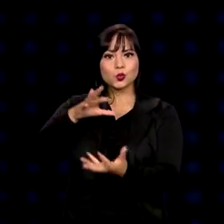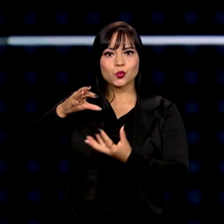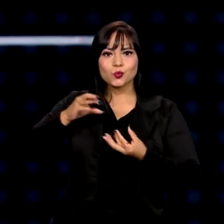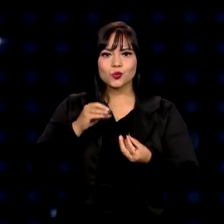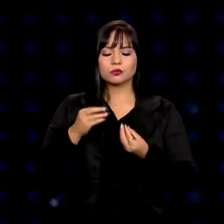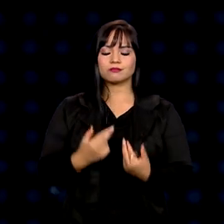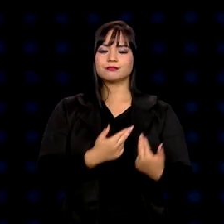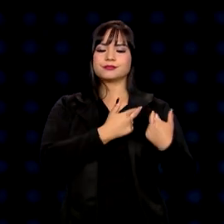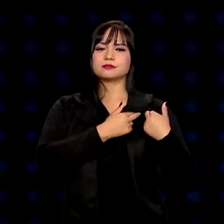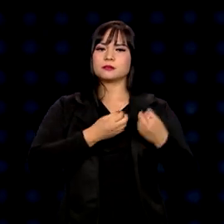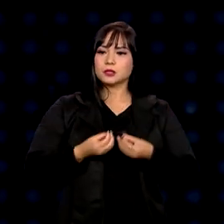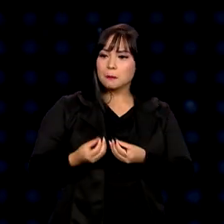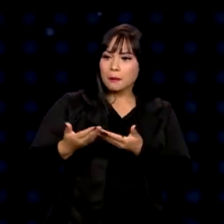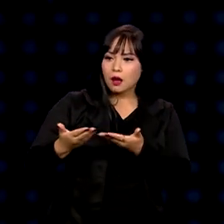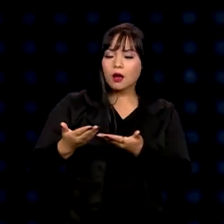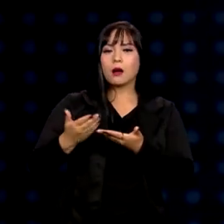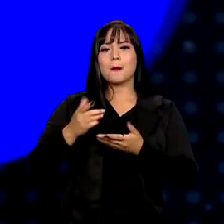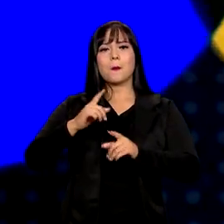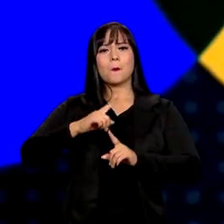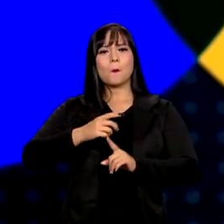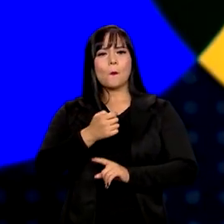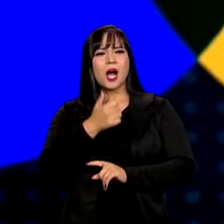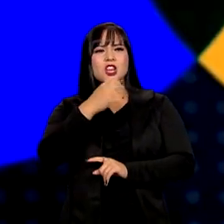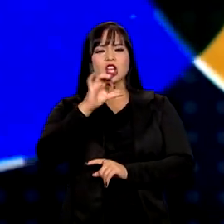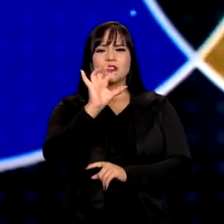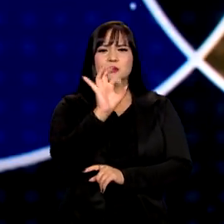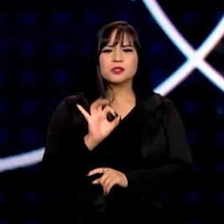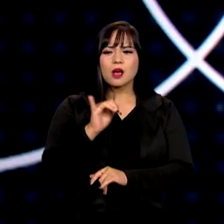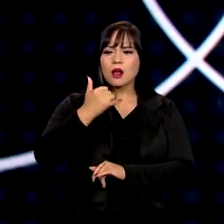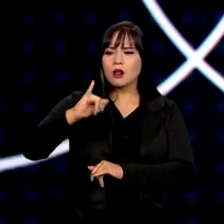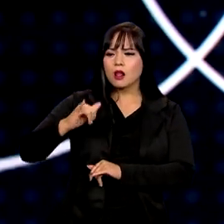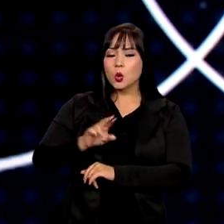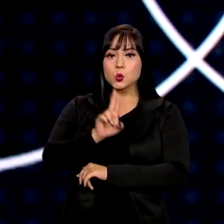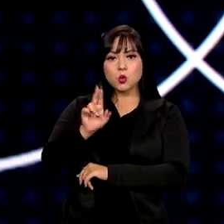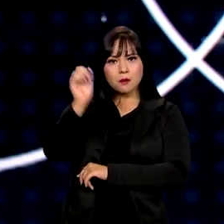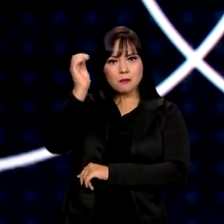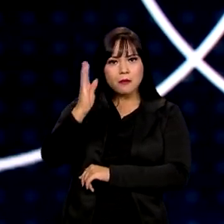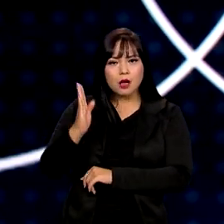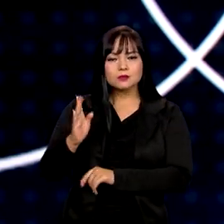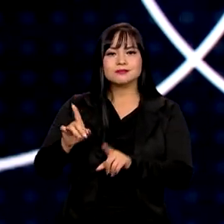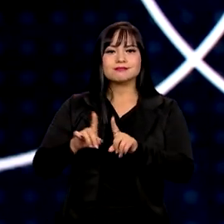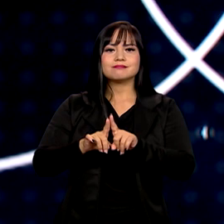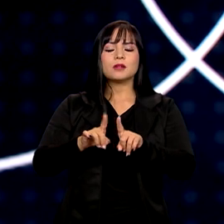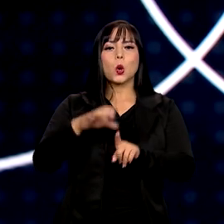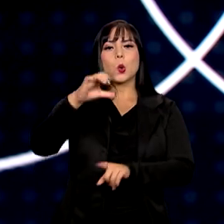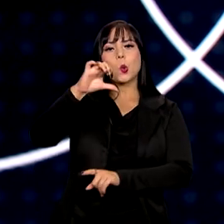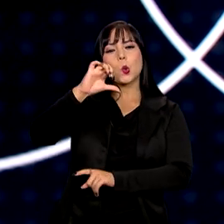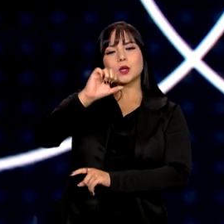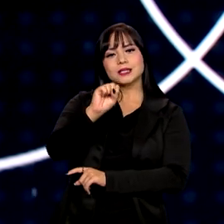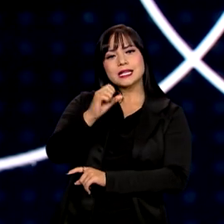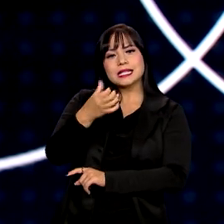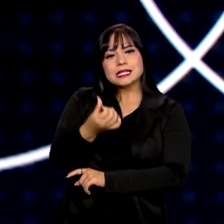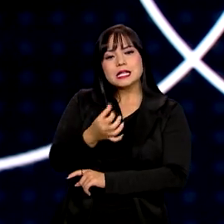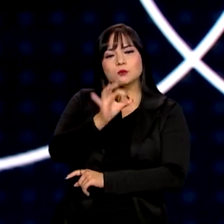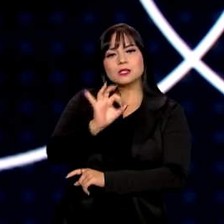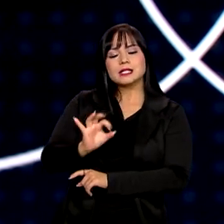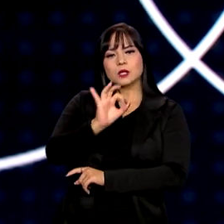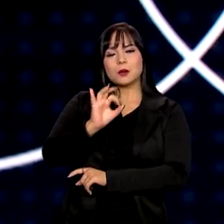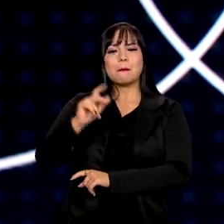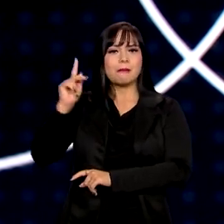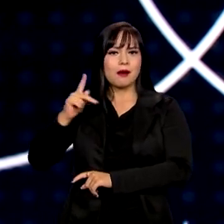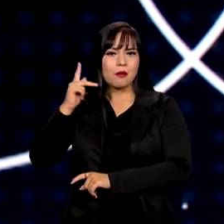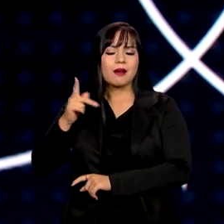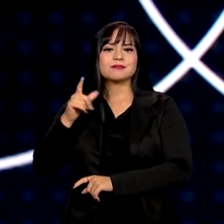responsável por fornecer quase 9% da energia consumida no Brasil e 86% no Paraguai. A